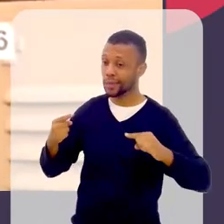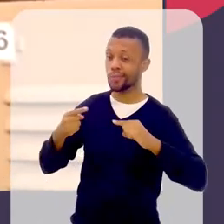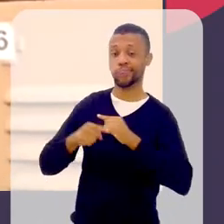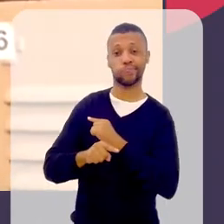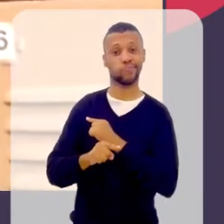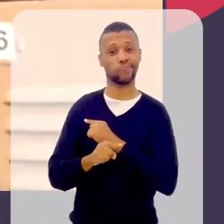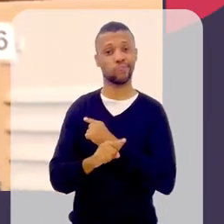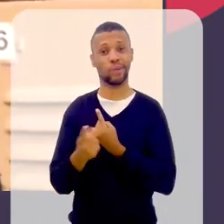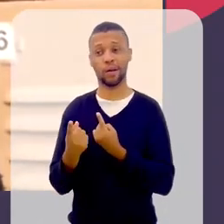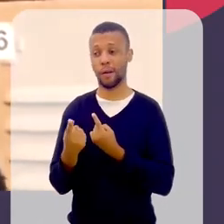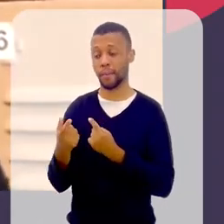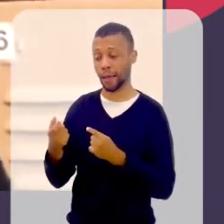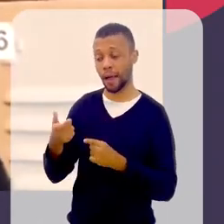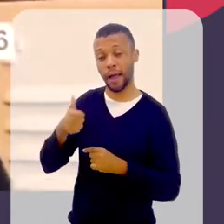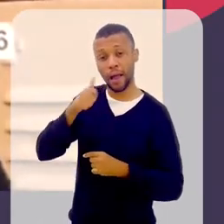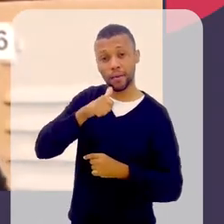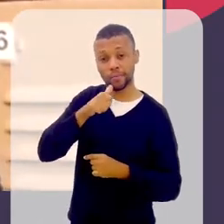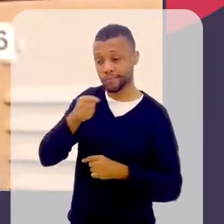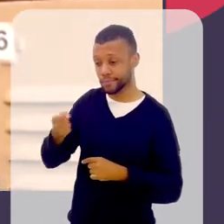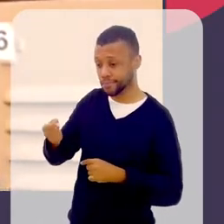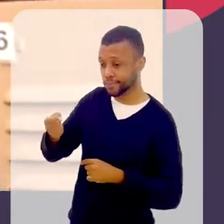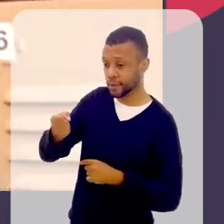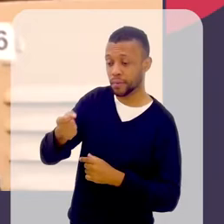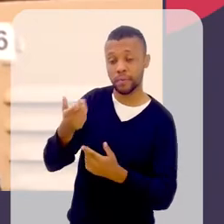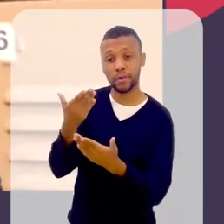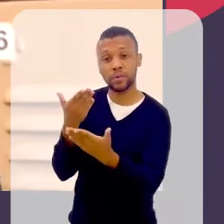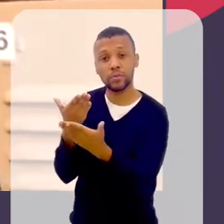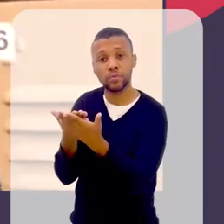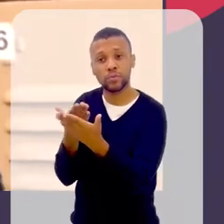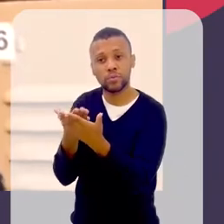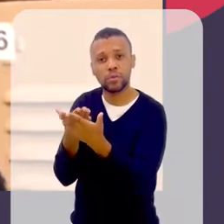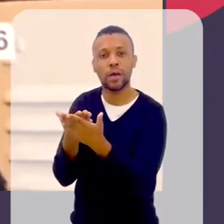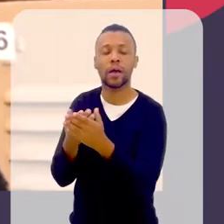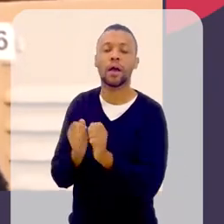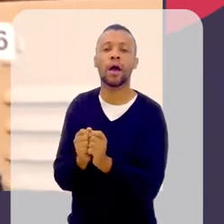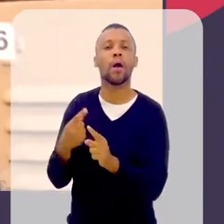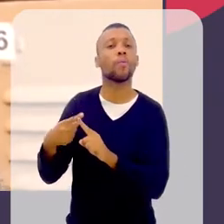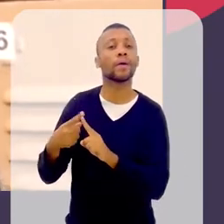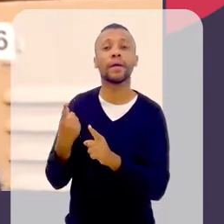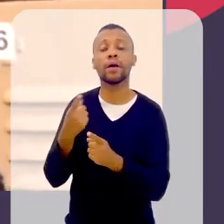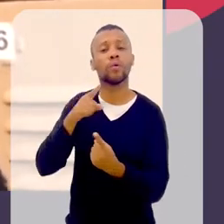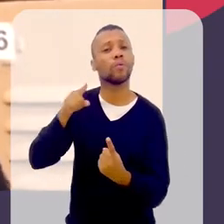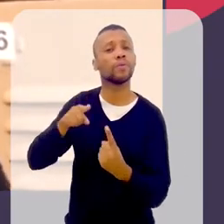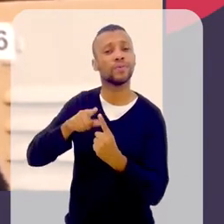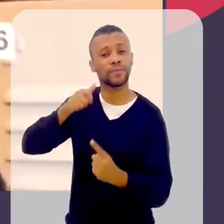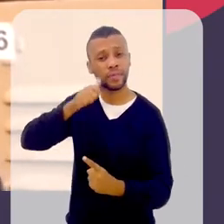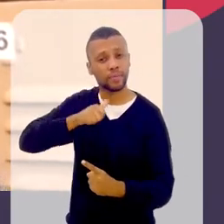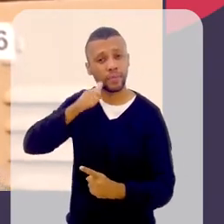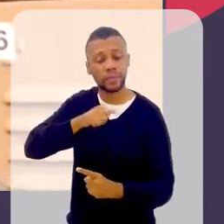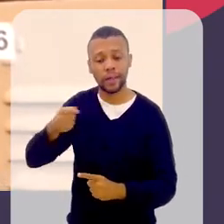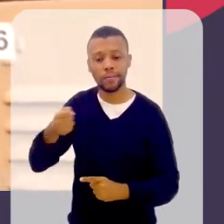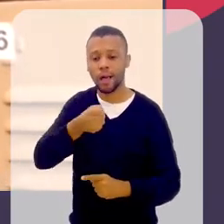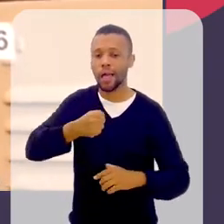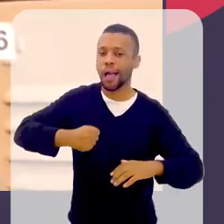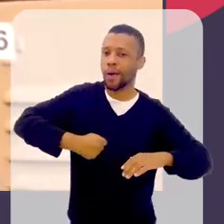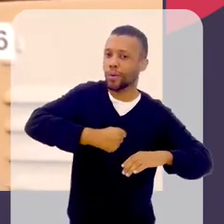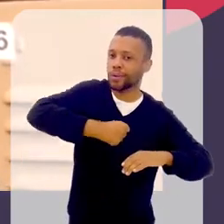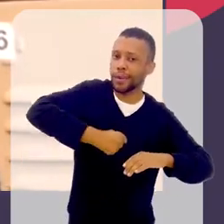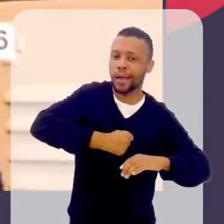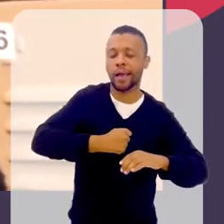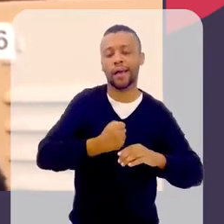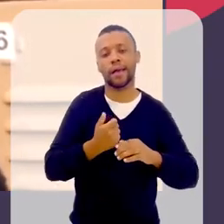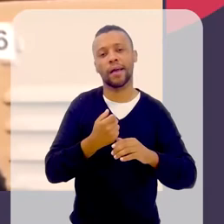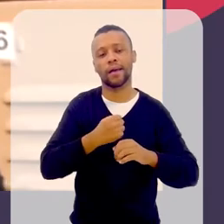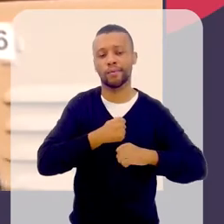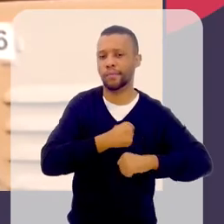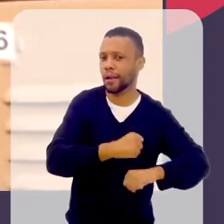servia para formar mulheres, sabe? Porque a mulher deveria fazer trabalho de casa, coisa, coisa,